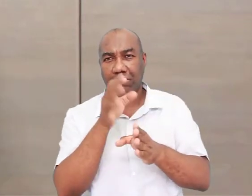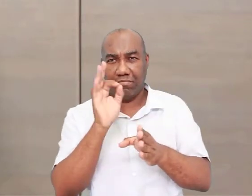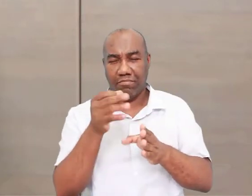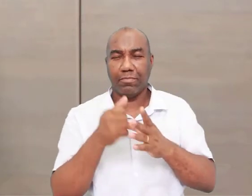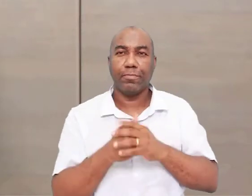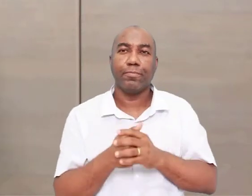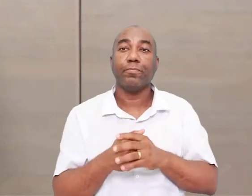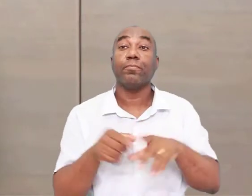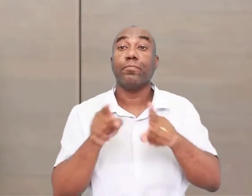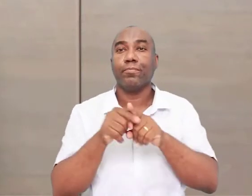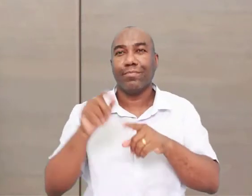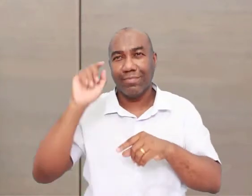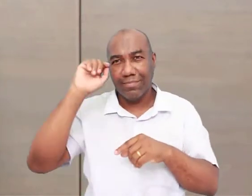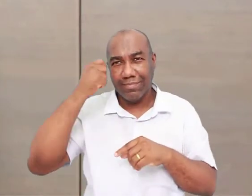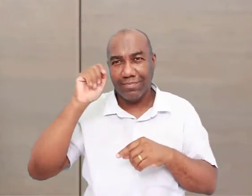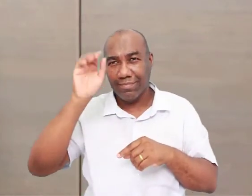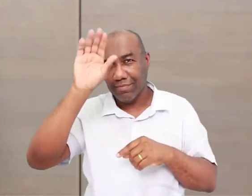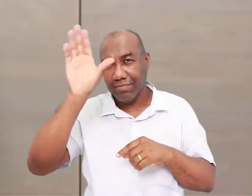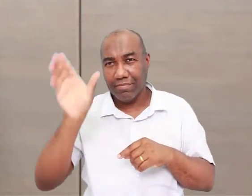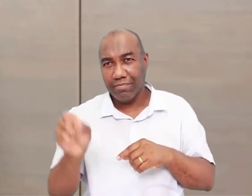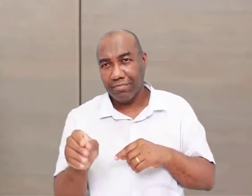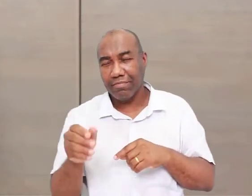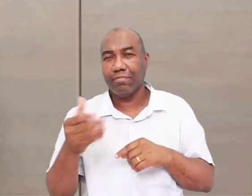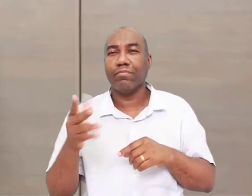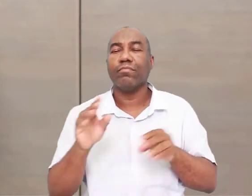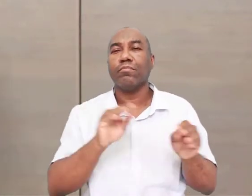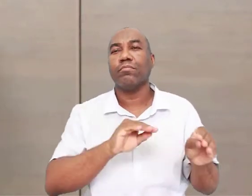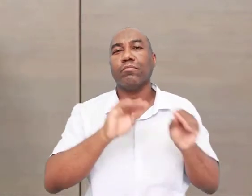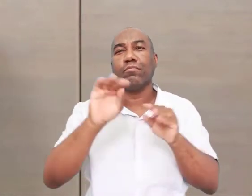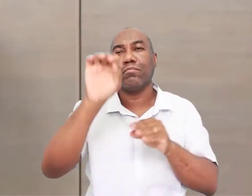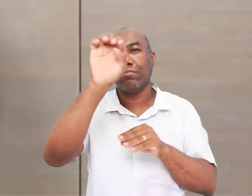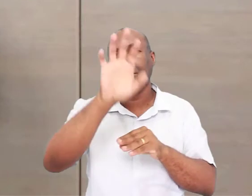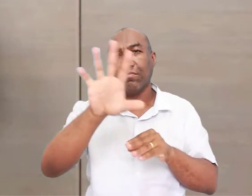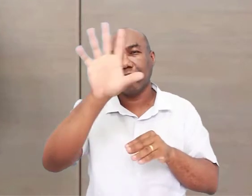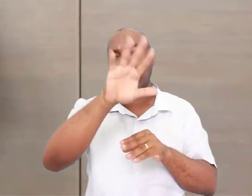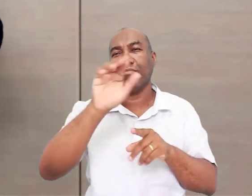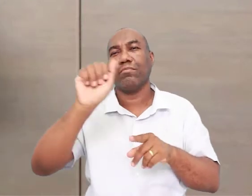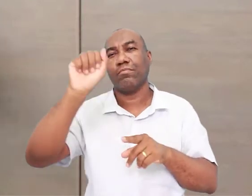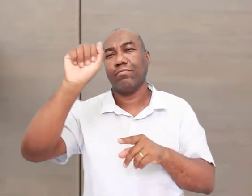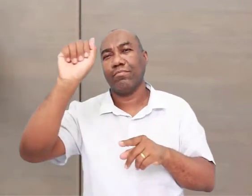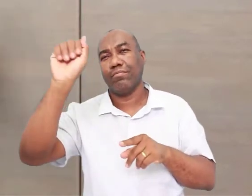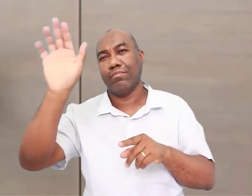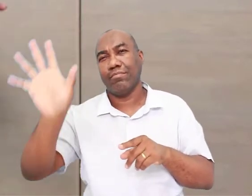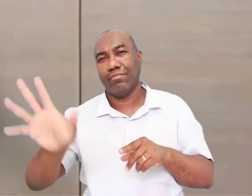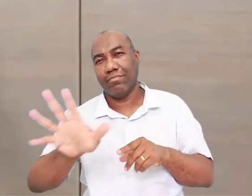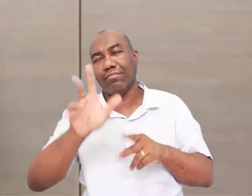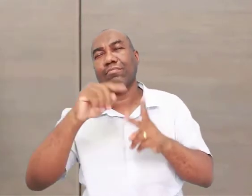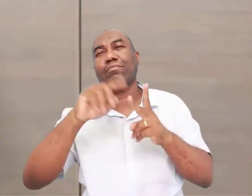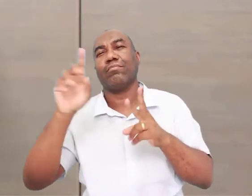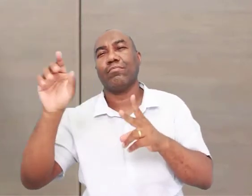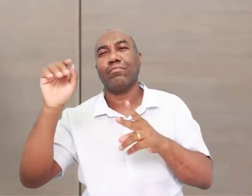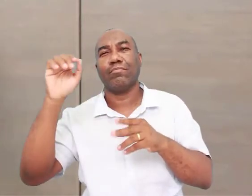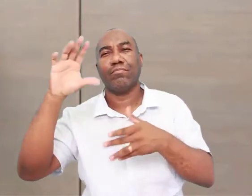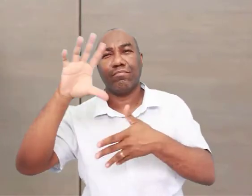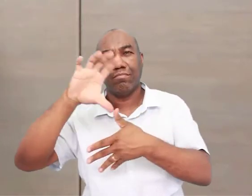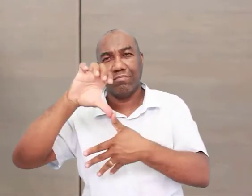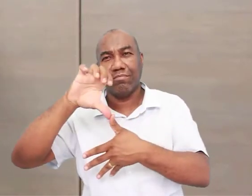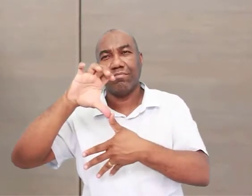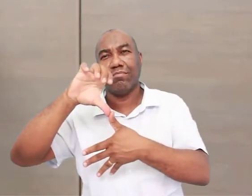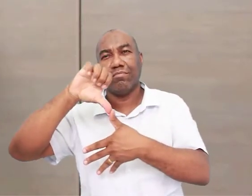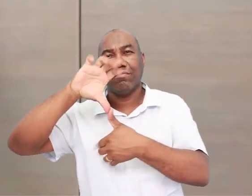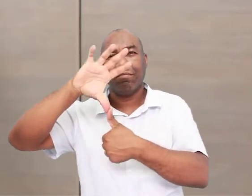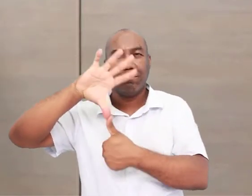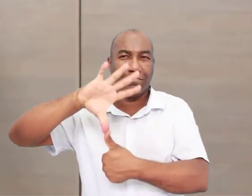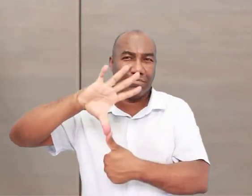A África, aí eles vão para a Europa, para a Ásia, para a Polinésia, vão chegar na América e na Oceania. Todos